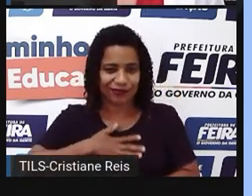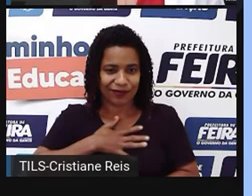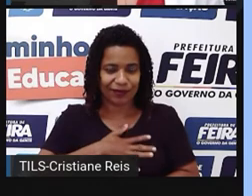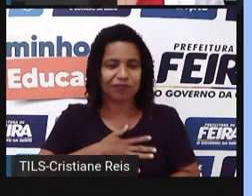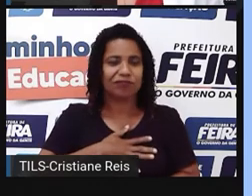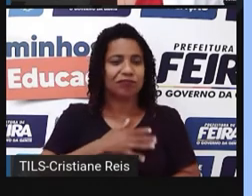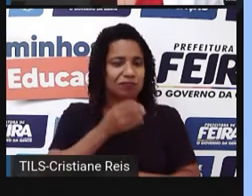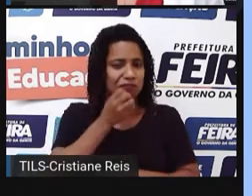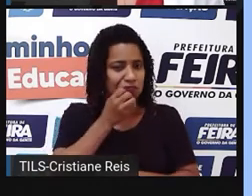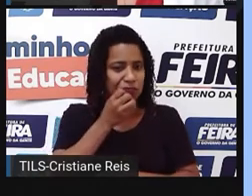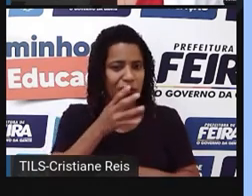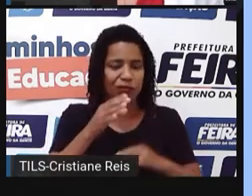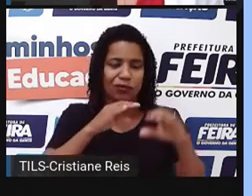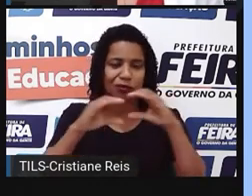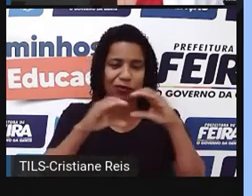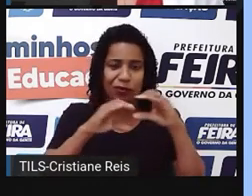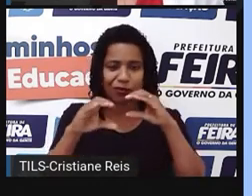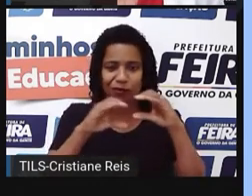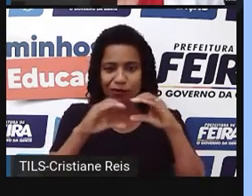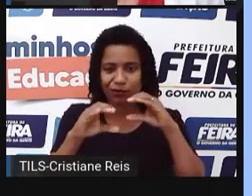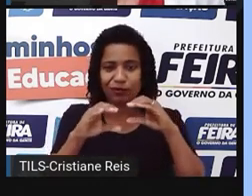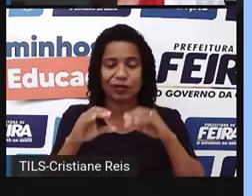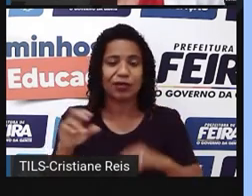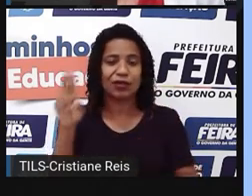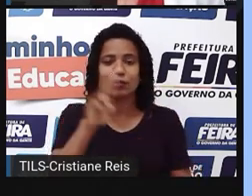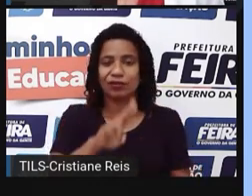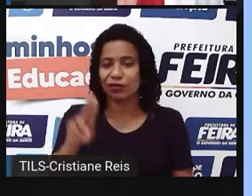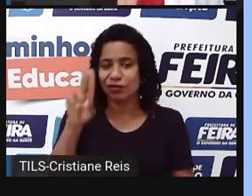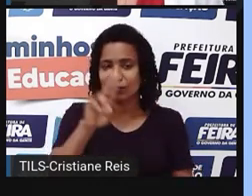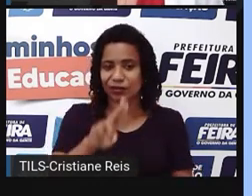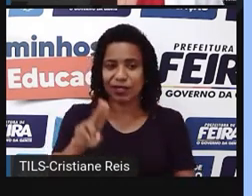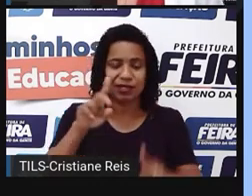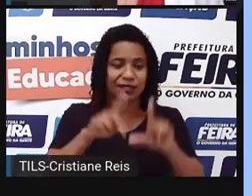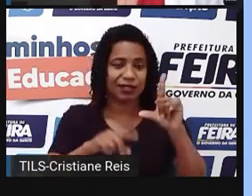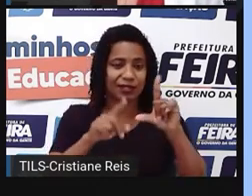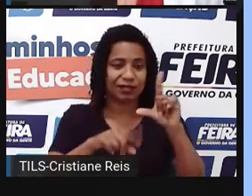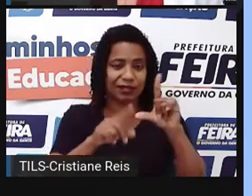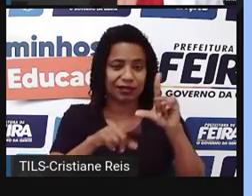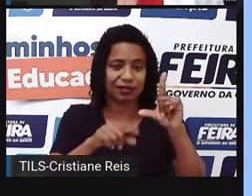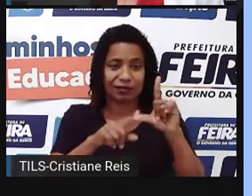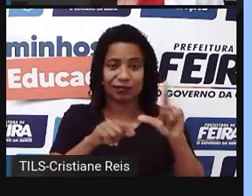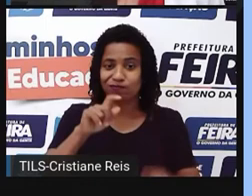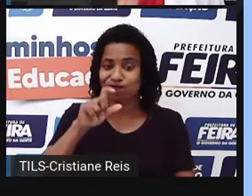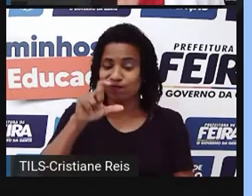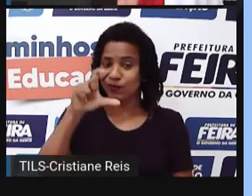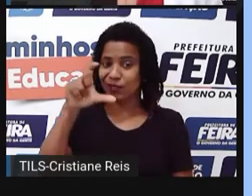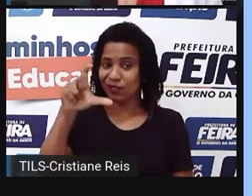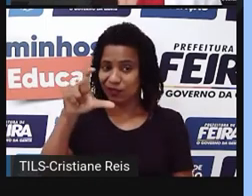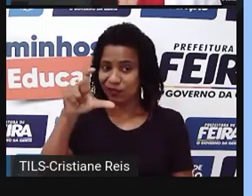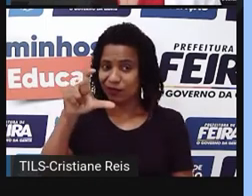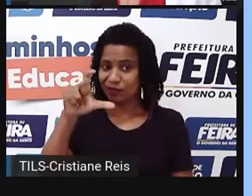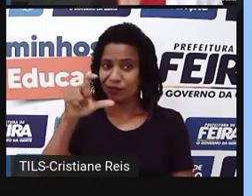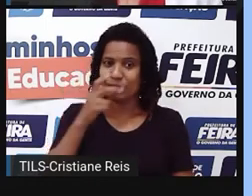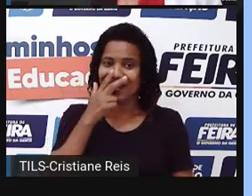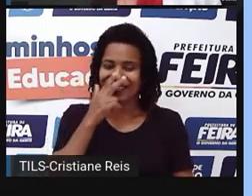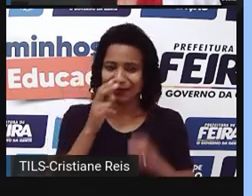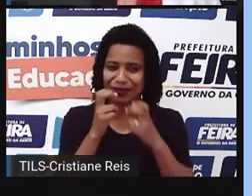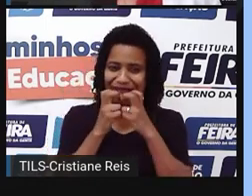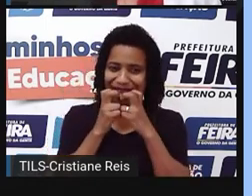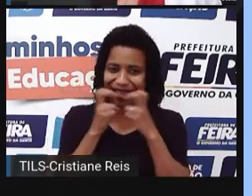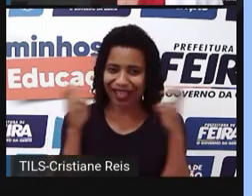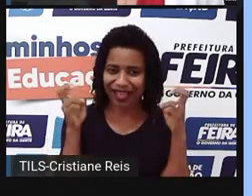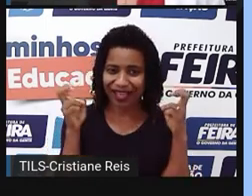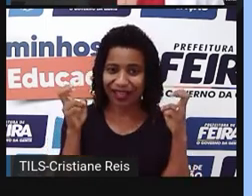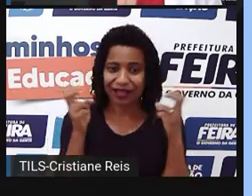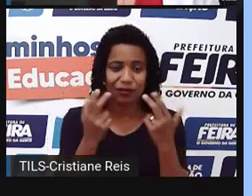nunca escreva usando apenas letra maiúsculas. Isso significa que a pessoa está gritando e não é muito educado, não é verdade?